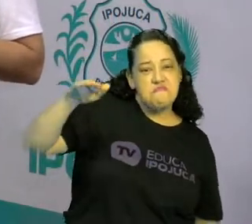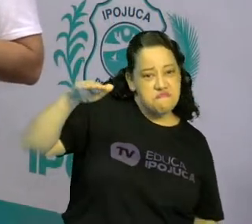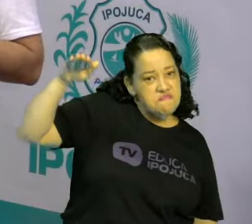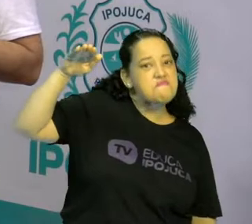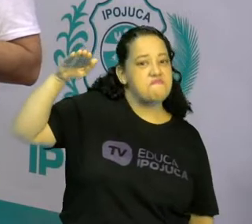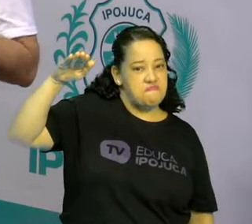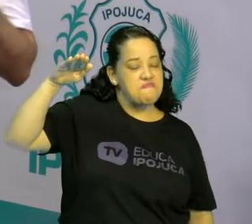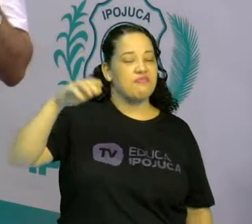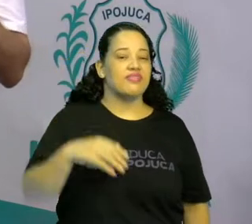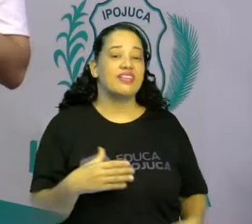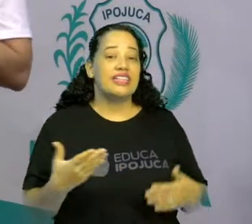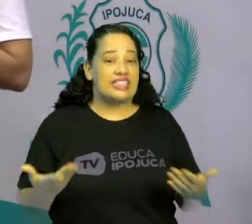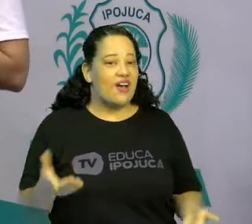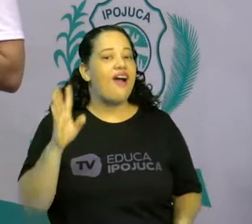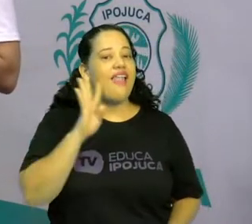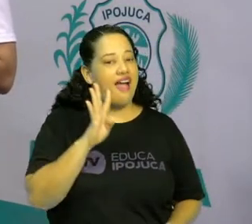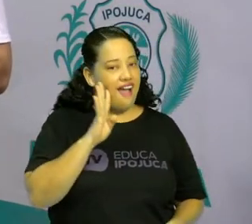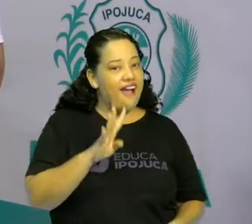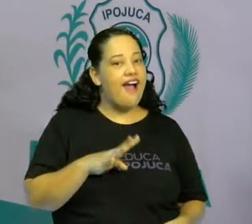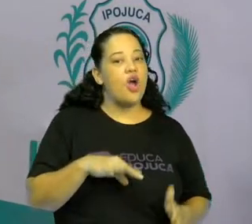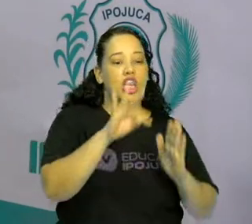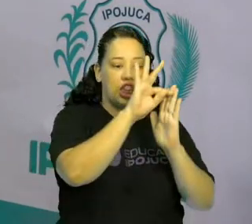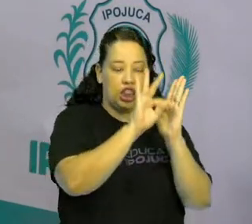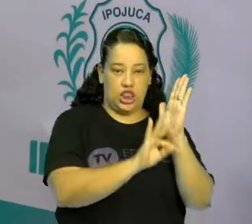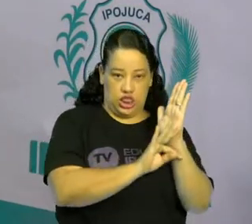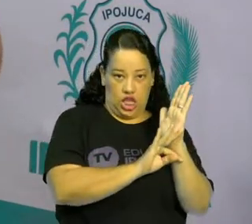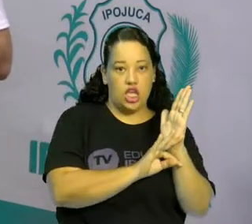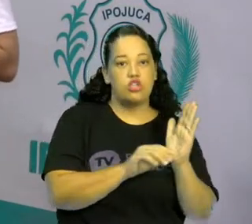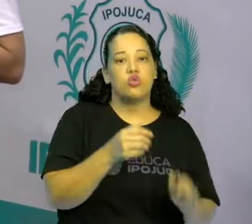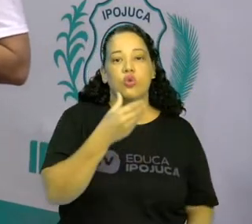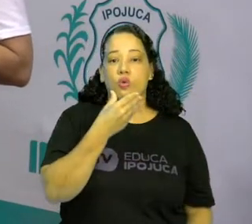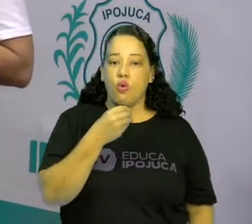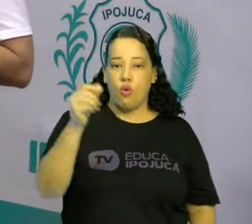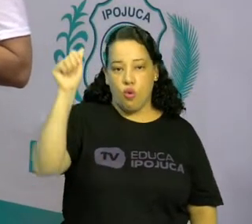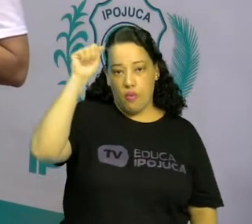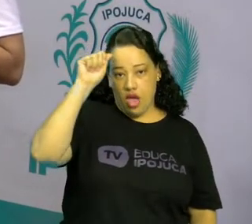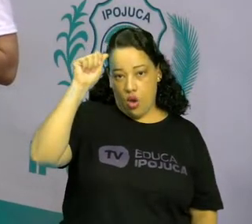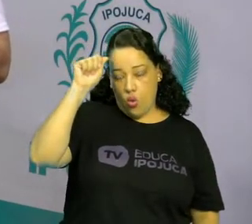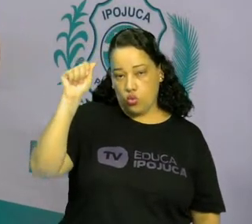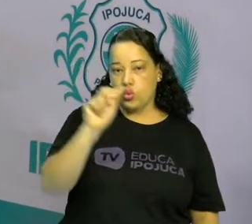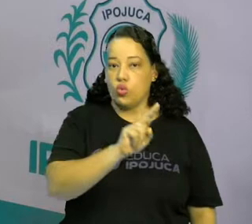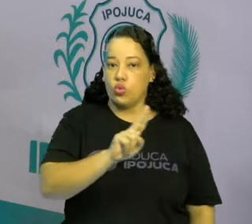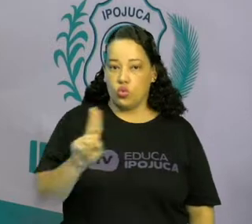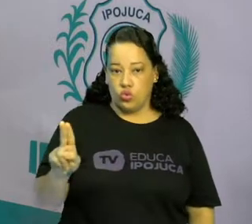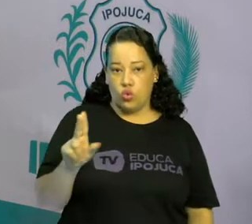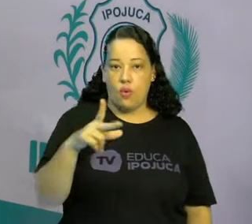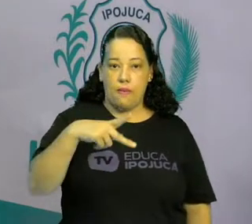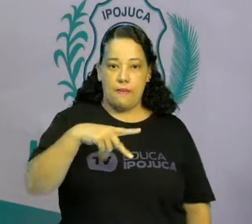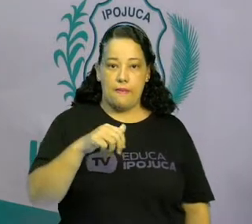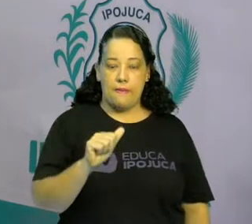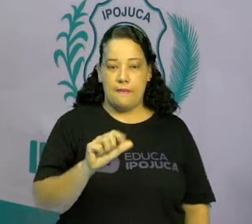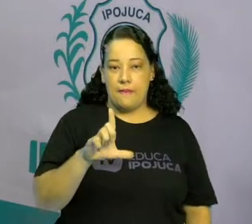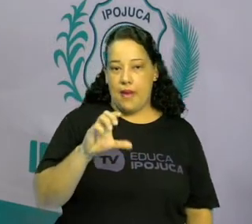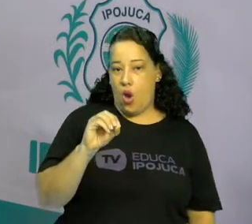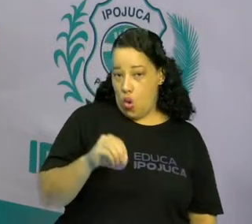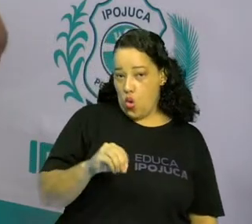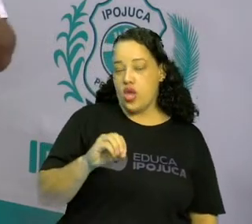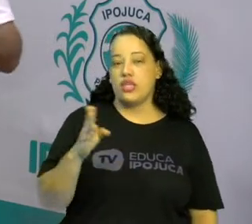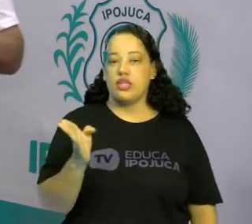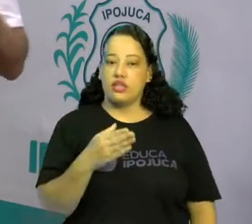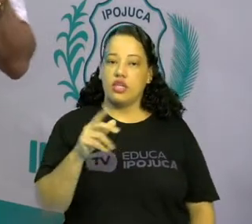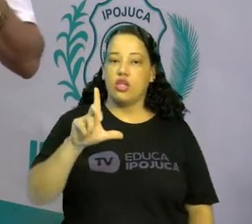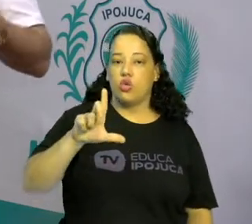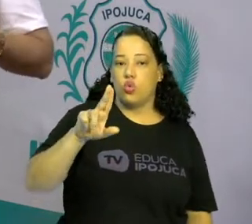crianças? Esse texto, esse texto é do autor Paulo Tatite e Luiz Tatite, certo, crianças?